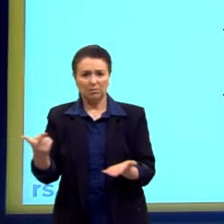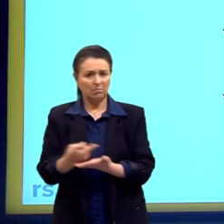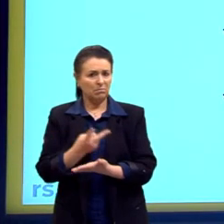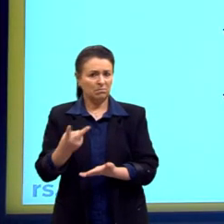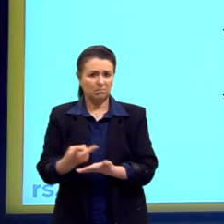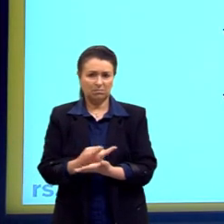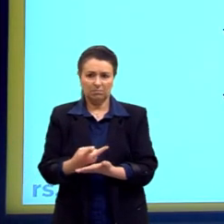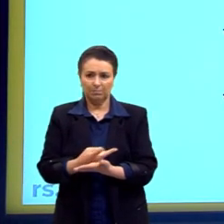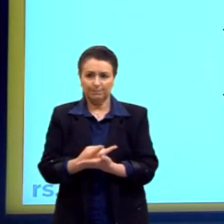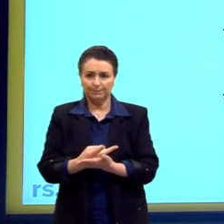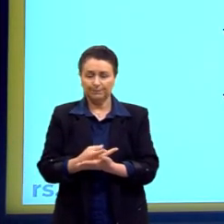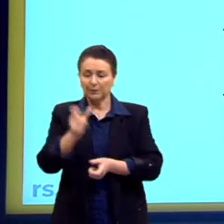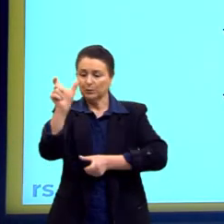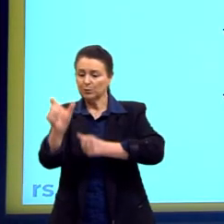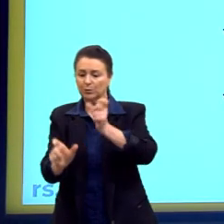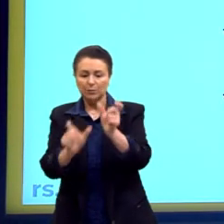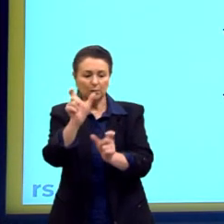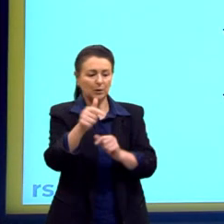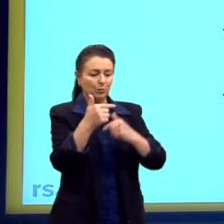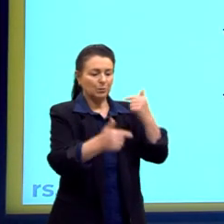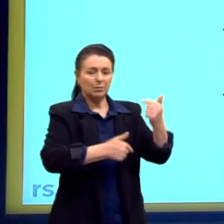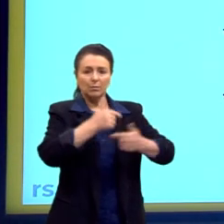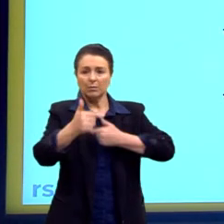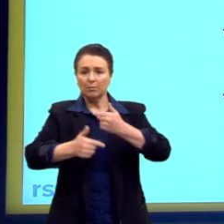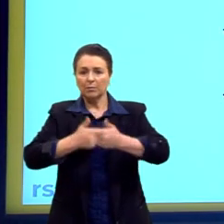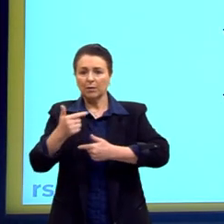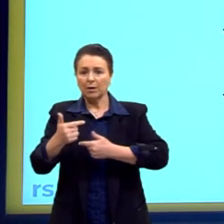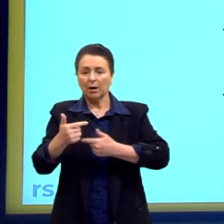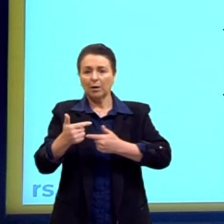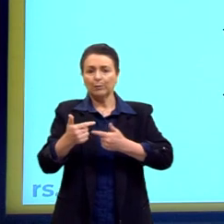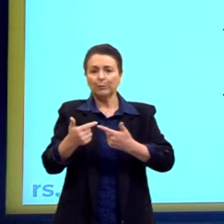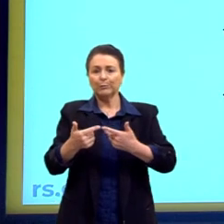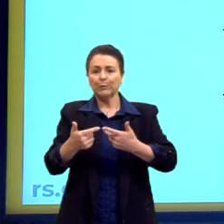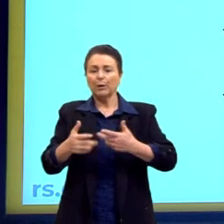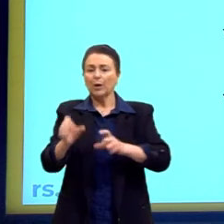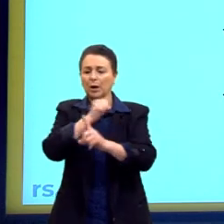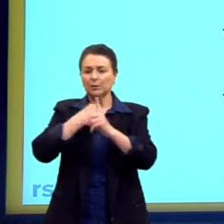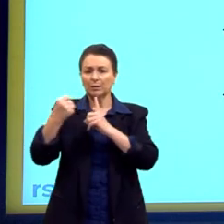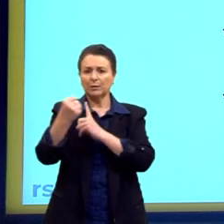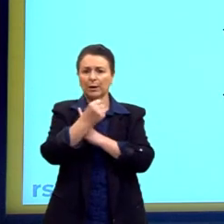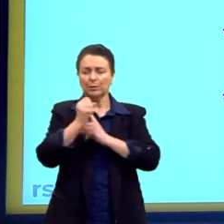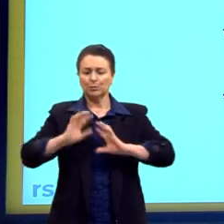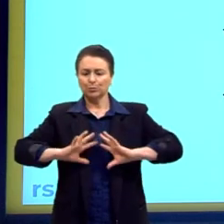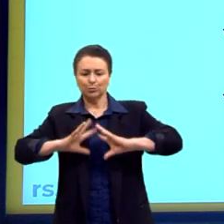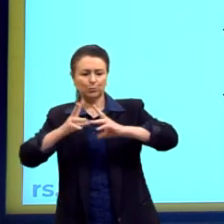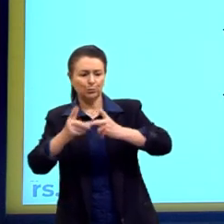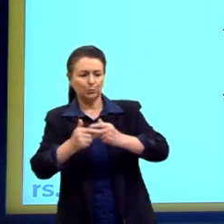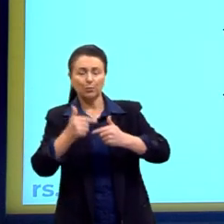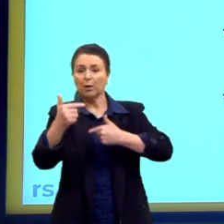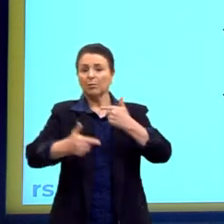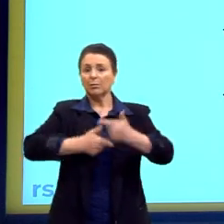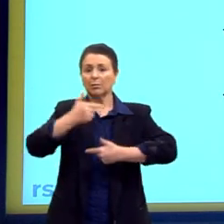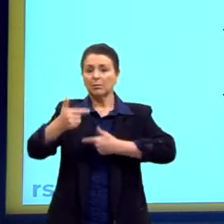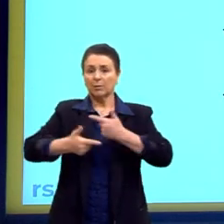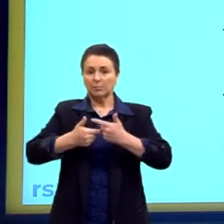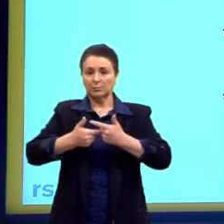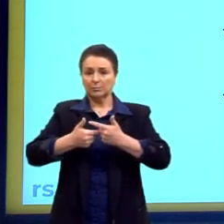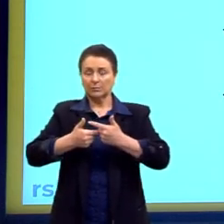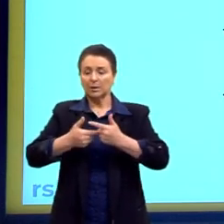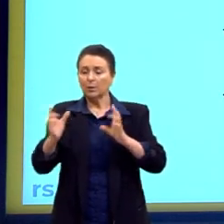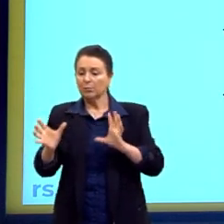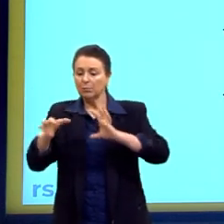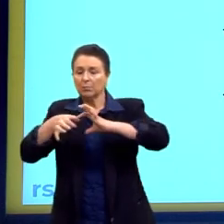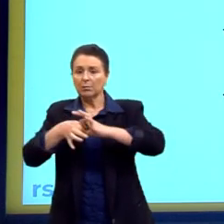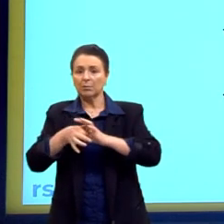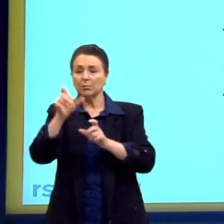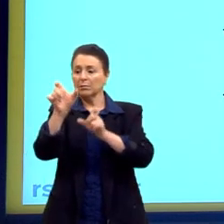os indivíduos, o trabalho, o fato social, o todo, era o trabalho que era o fator de união